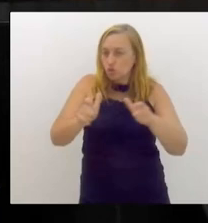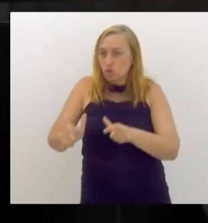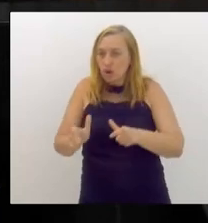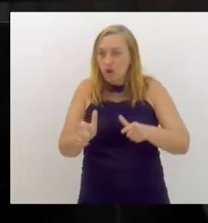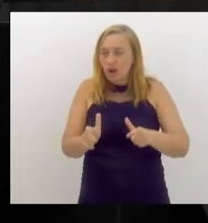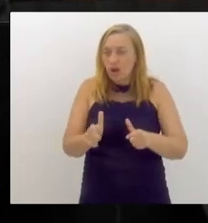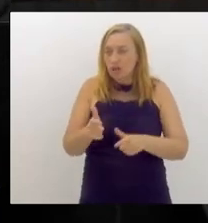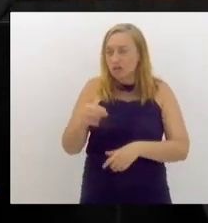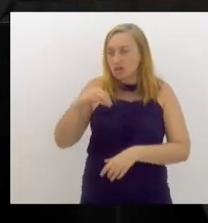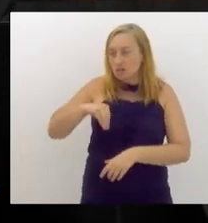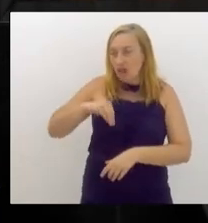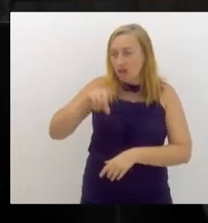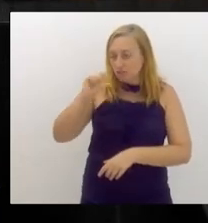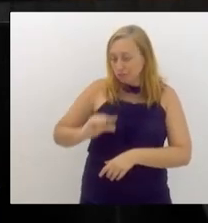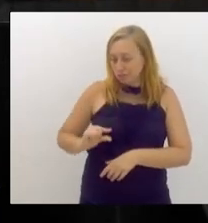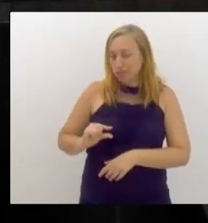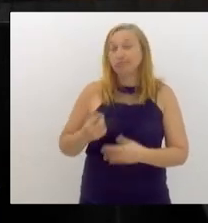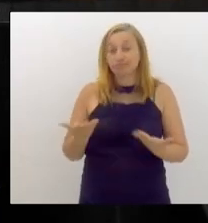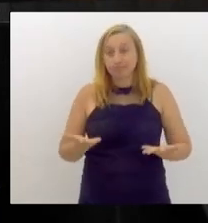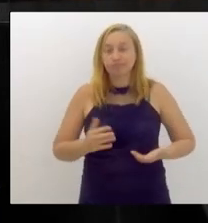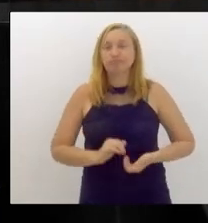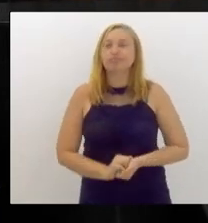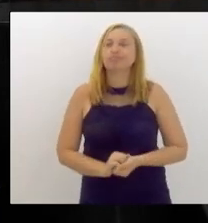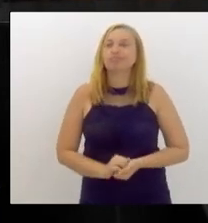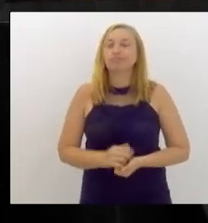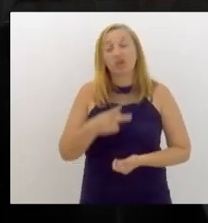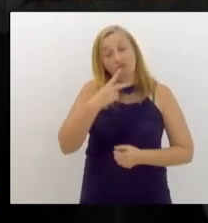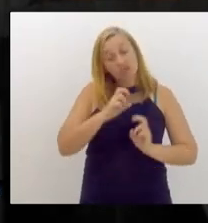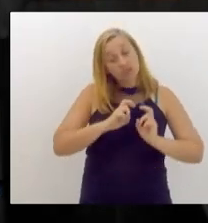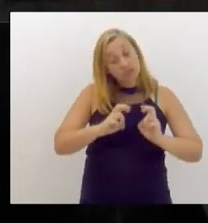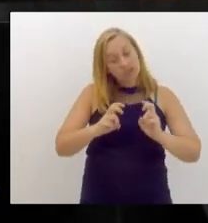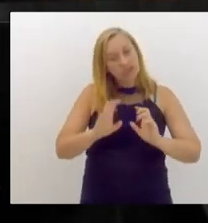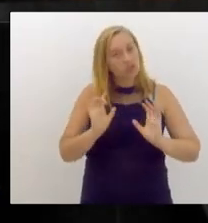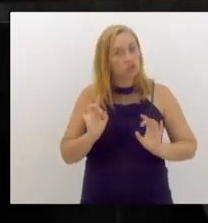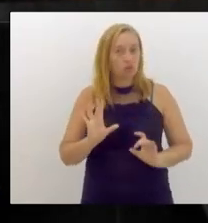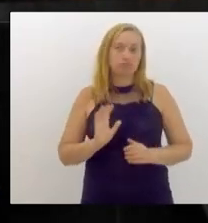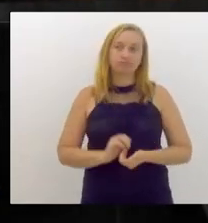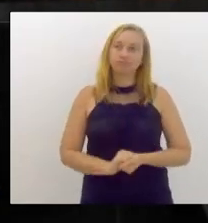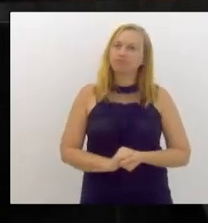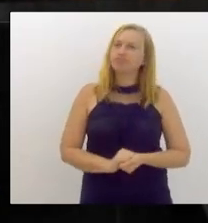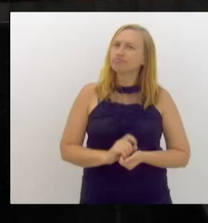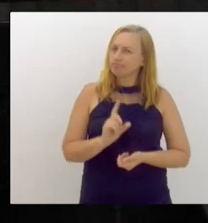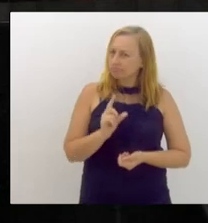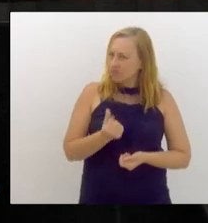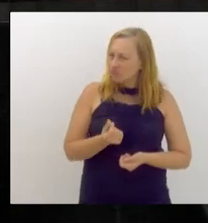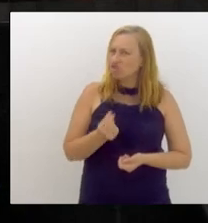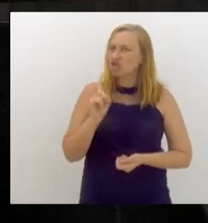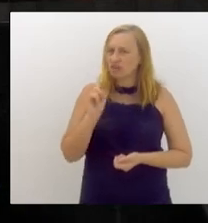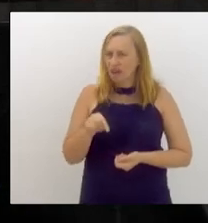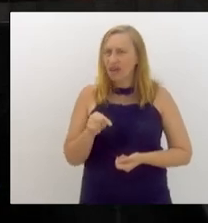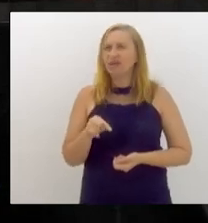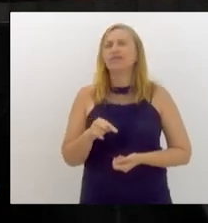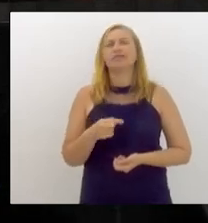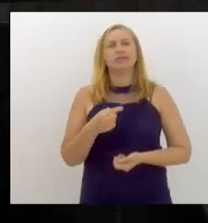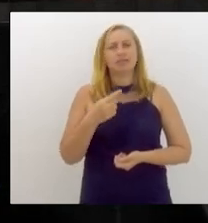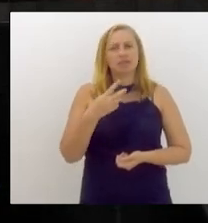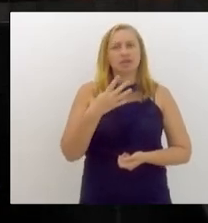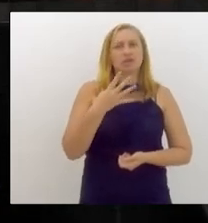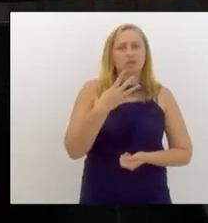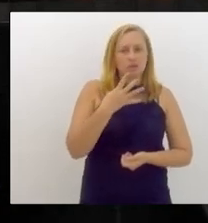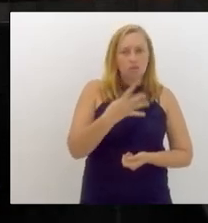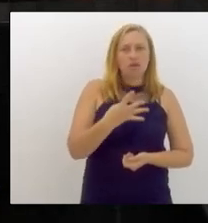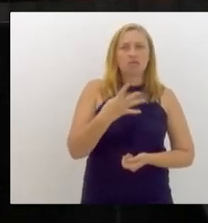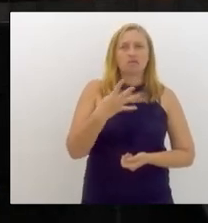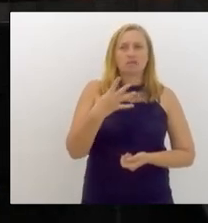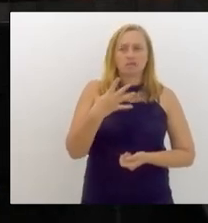de menor renda. Olha que eu não estou falando do metrô, estou falando do trem. Estou falando do trem. É muito dinheiro? Claro, R 750, R$ 40 milhões é